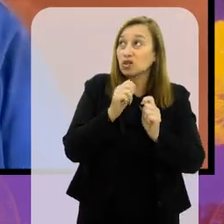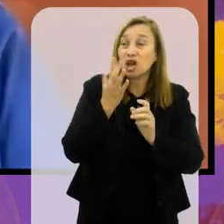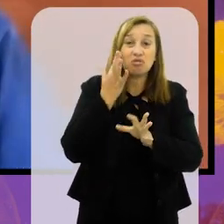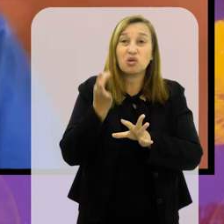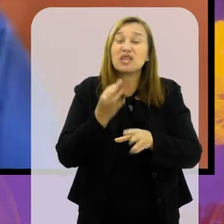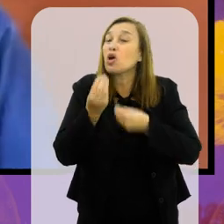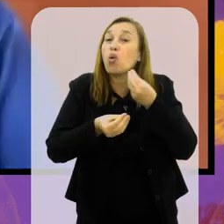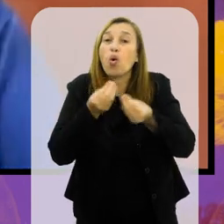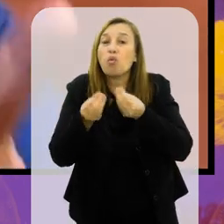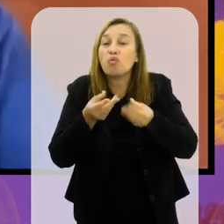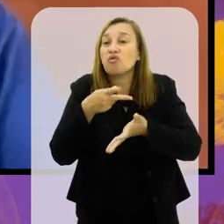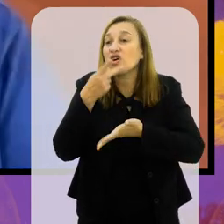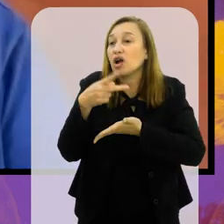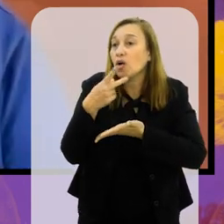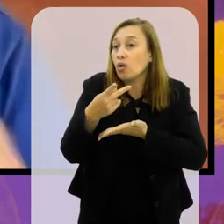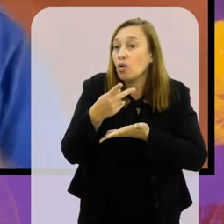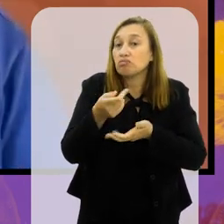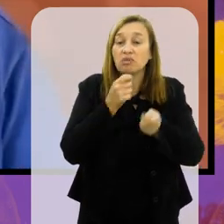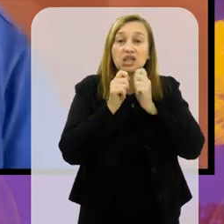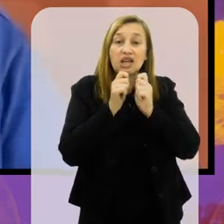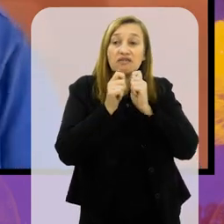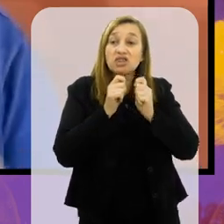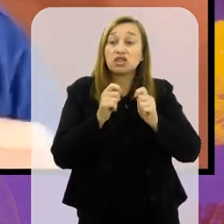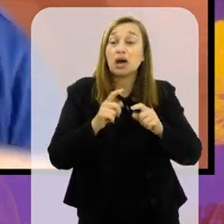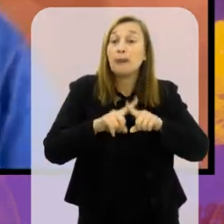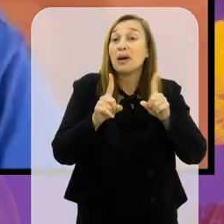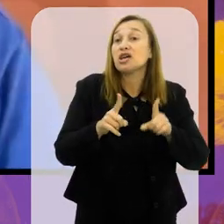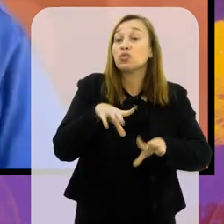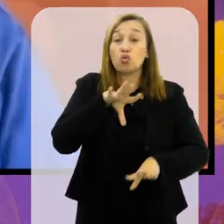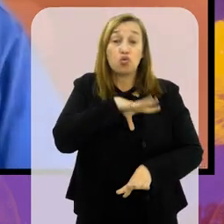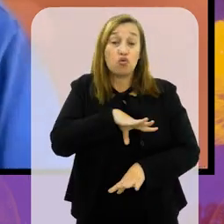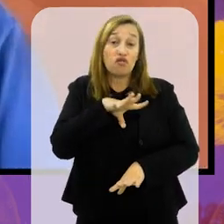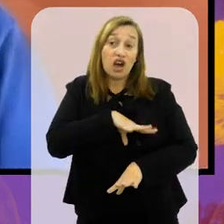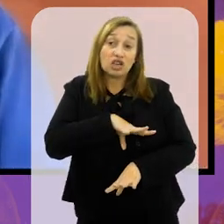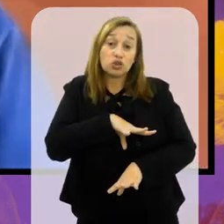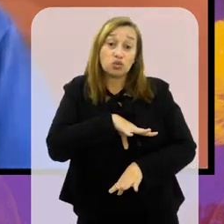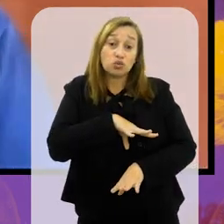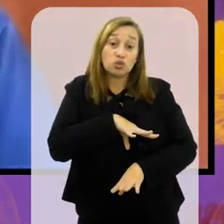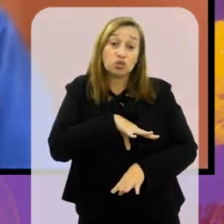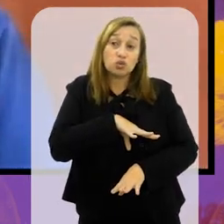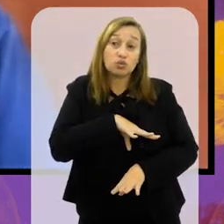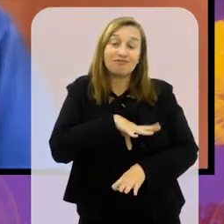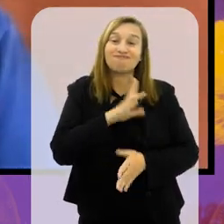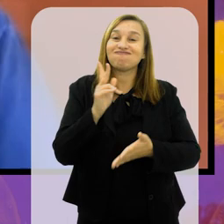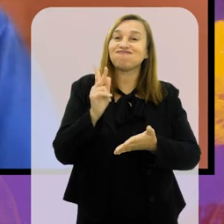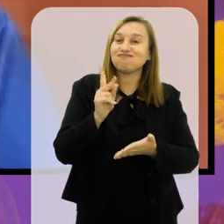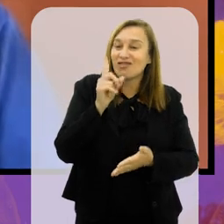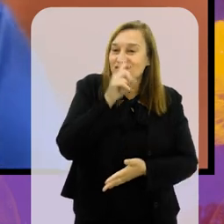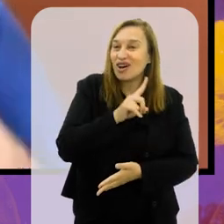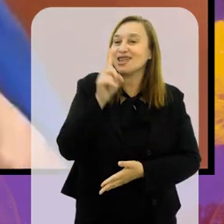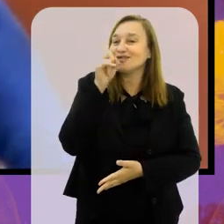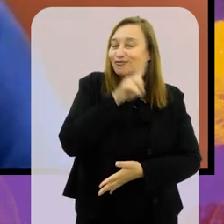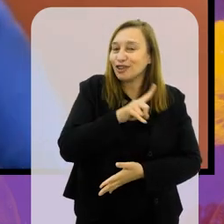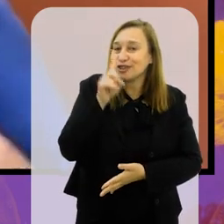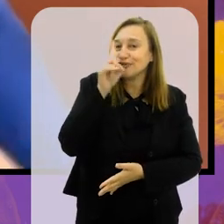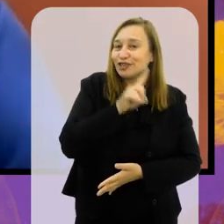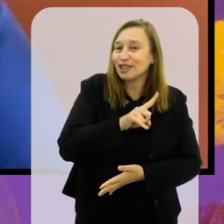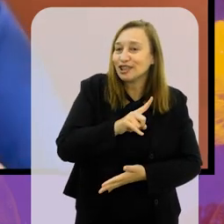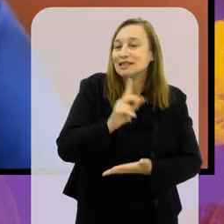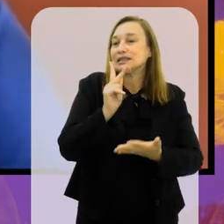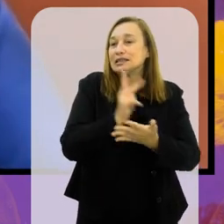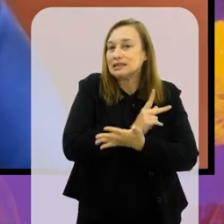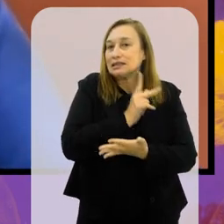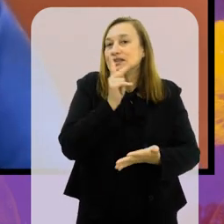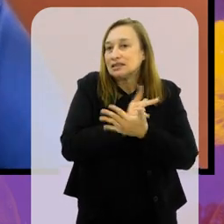numa entrevista, eu não usei bem as palavras e papá, papá. Então, o Vasco, ele vai errando,